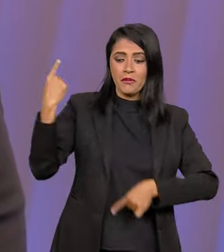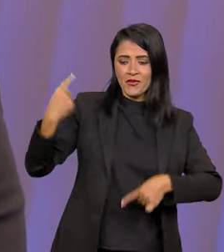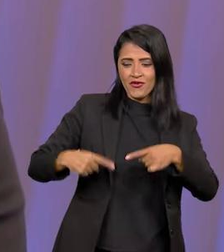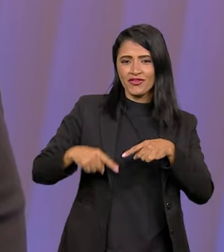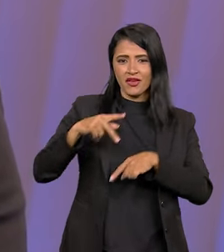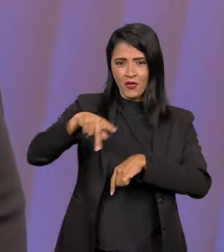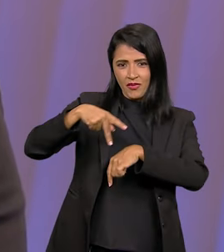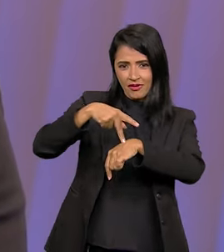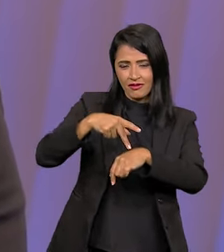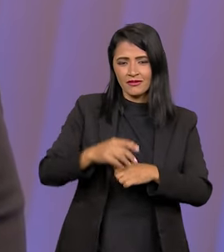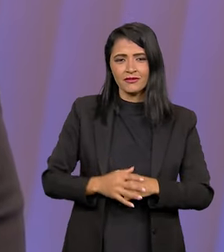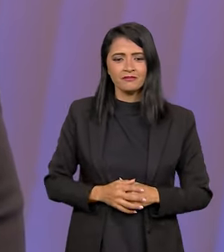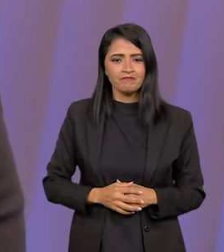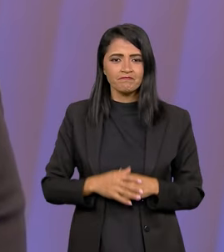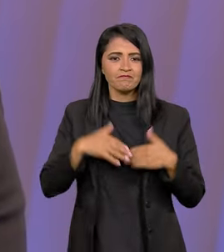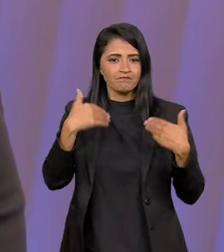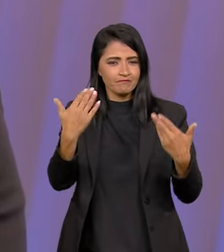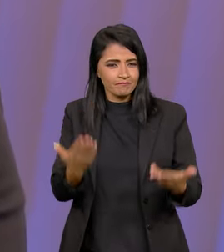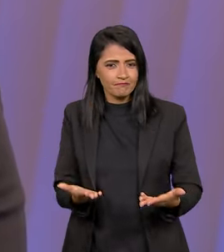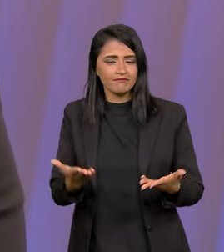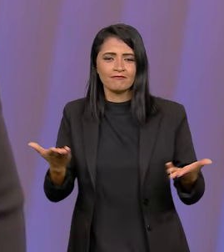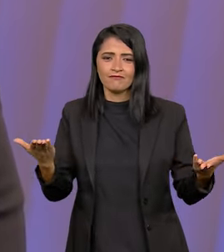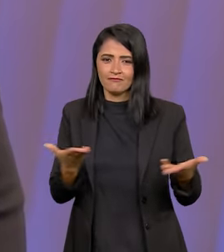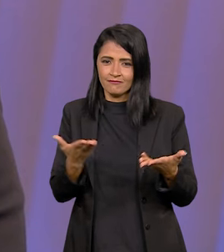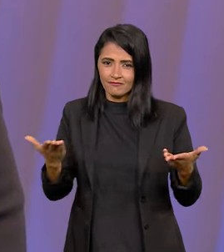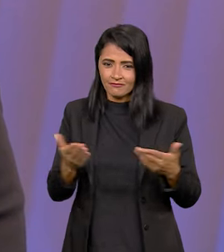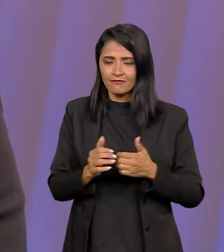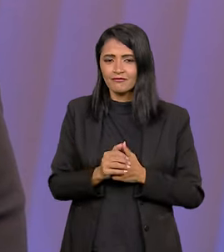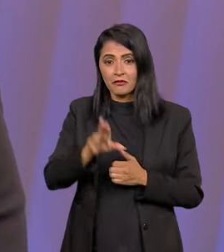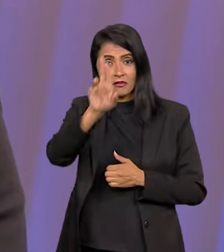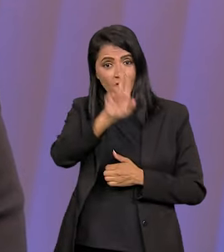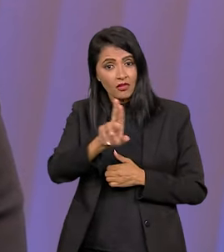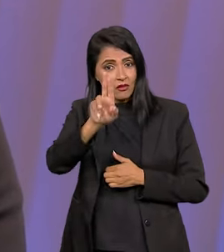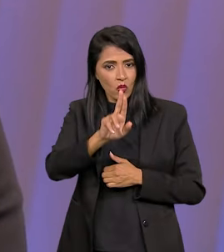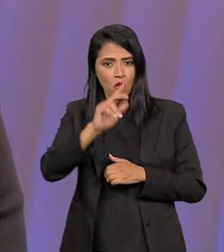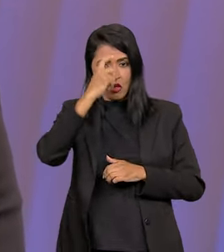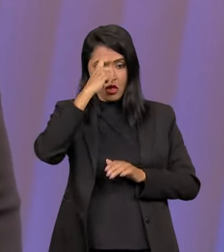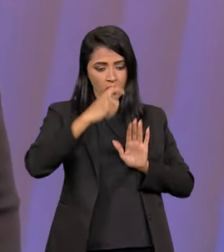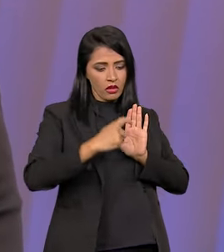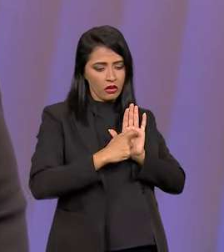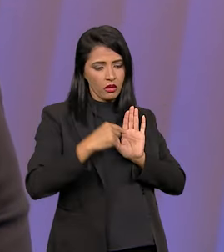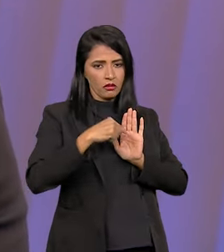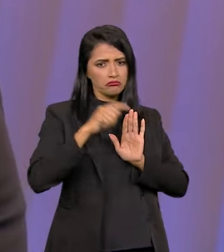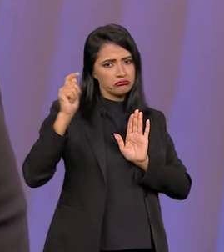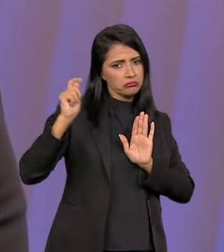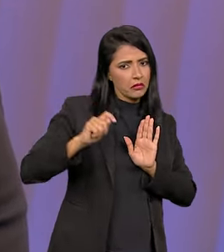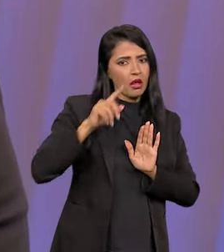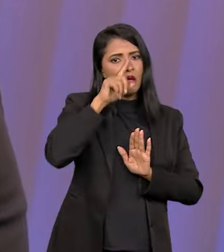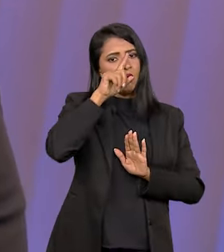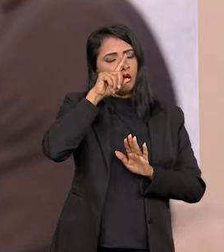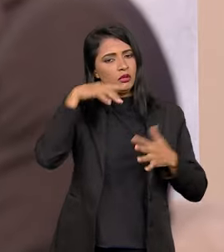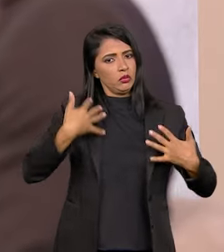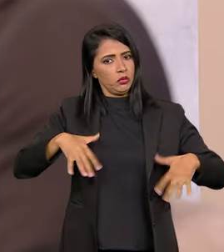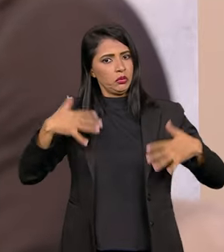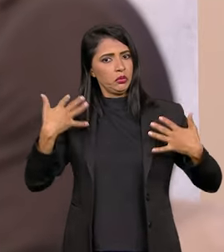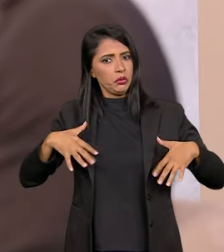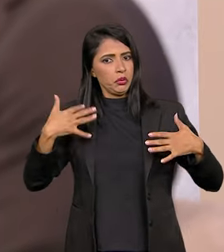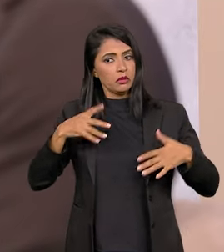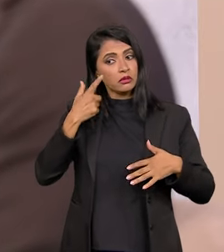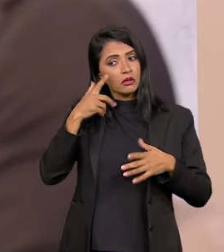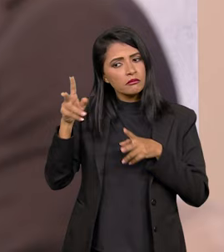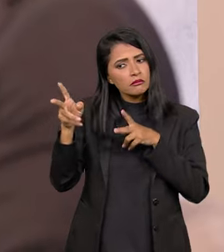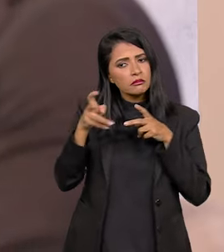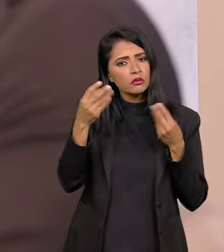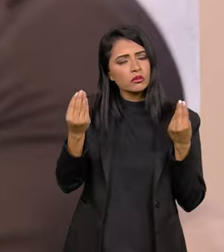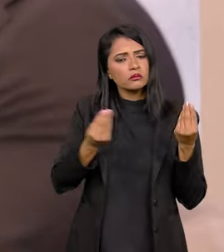politicamente um país. Então, agora ainda com o uso da inteligência artificial, isso ainda pode ser um risco